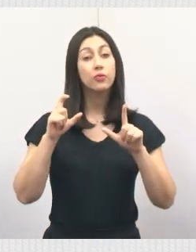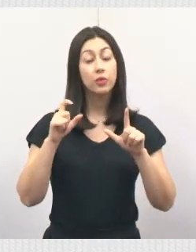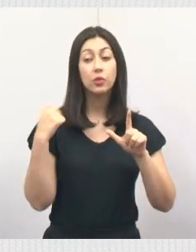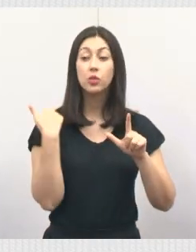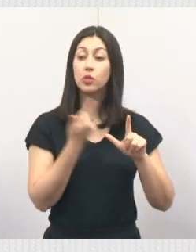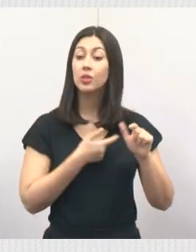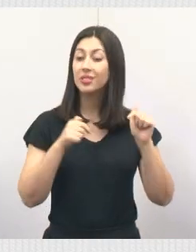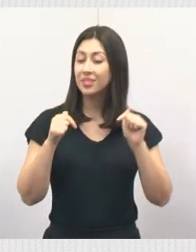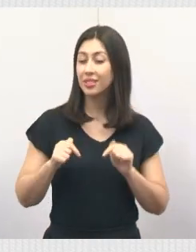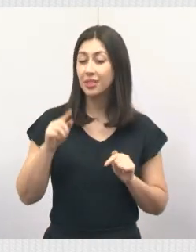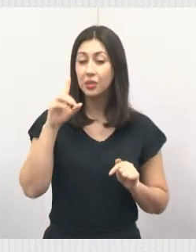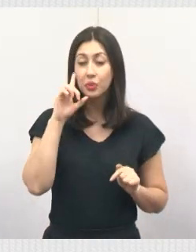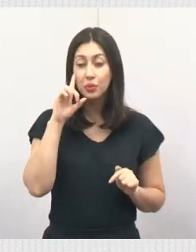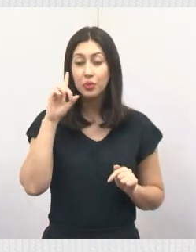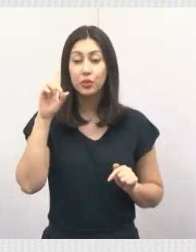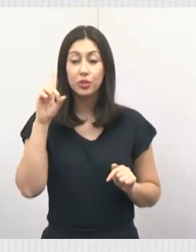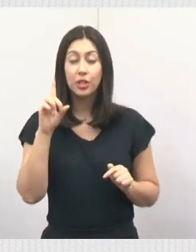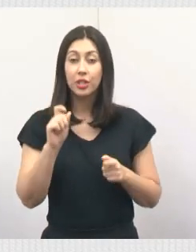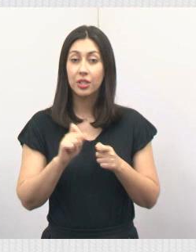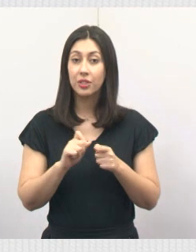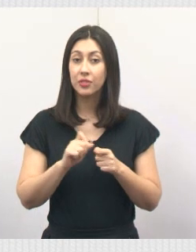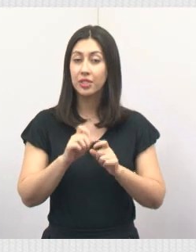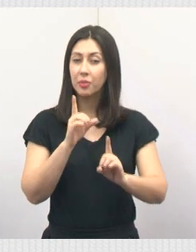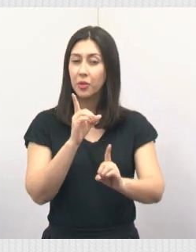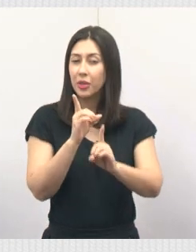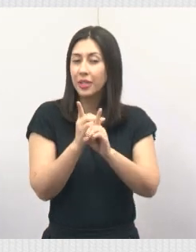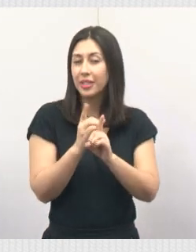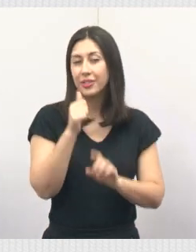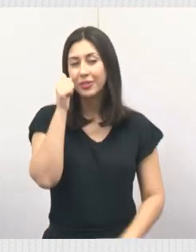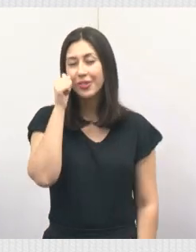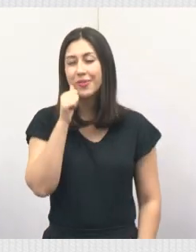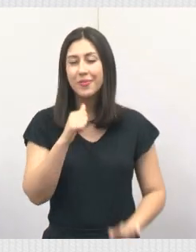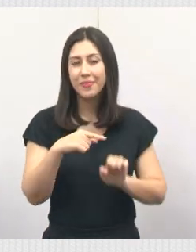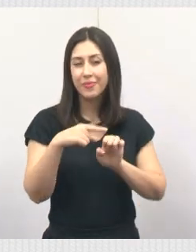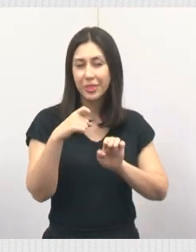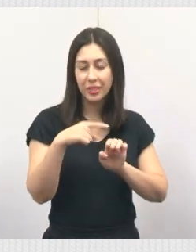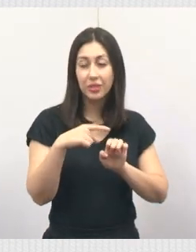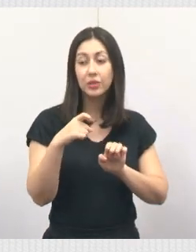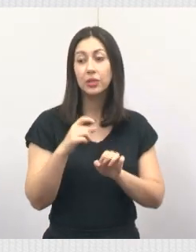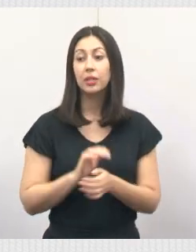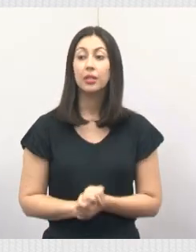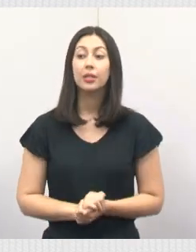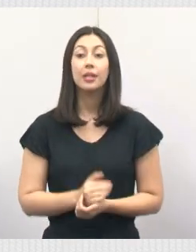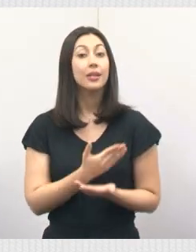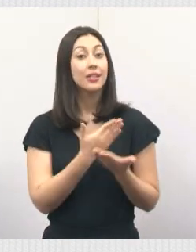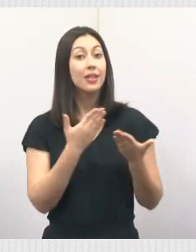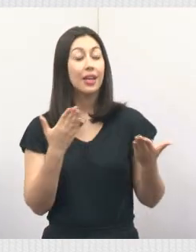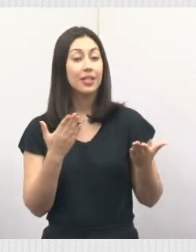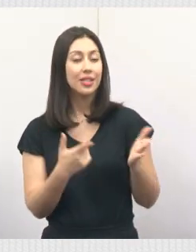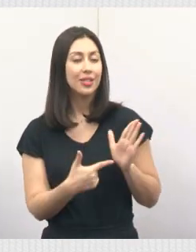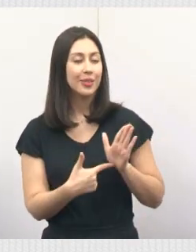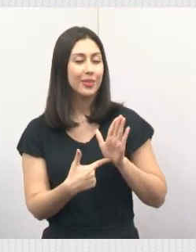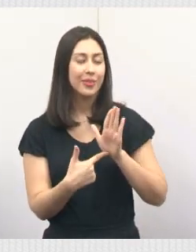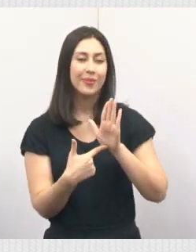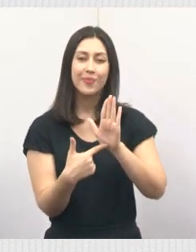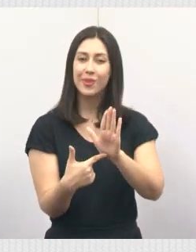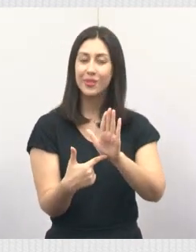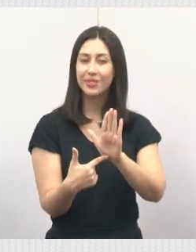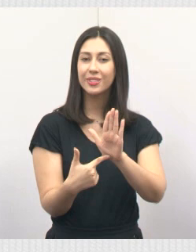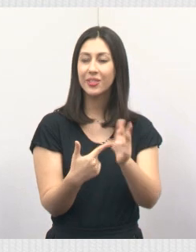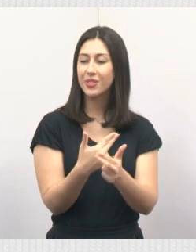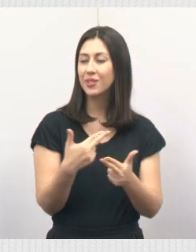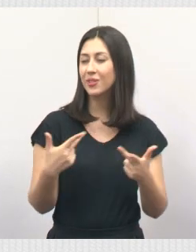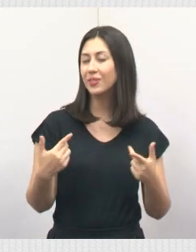tiramos aqui no dia que nós fizemos o encontro com as empreendedoras e essas são as expositoras livres